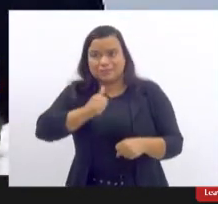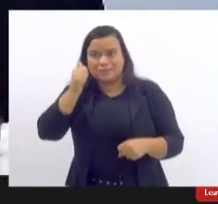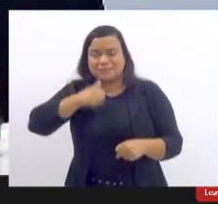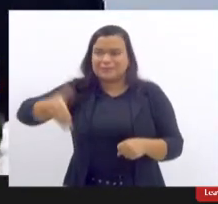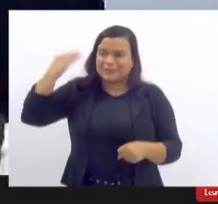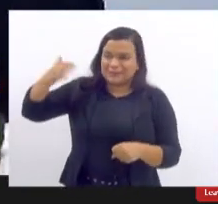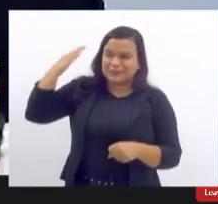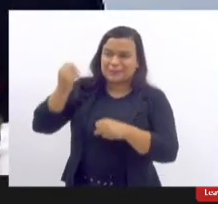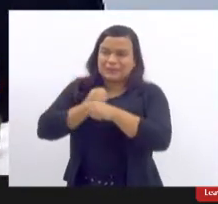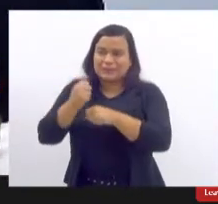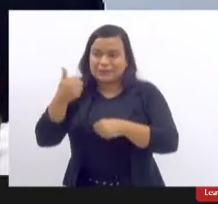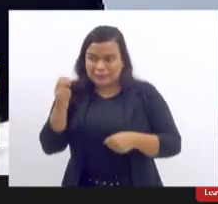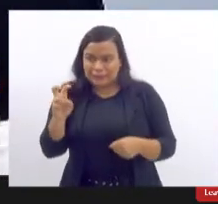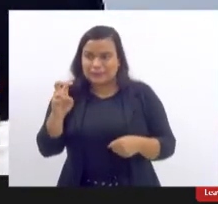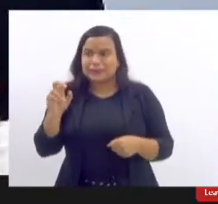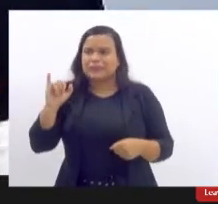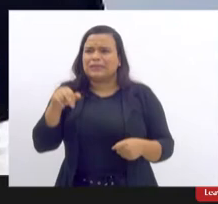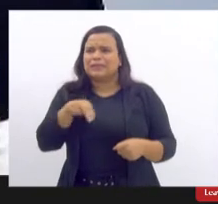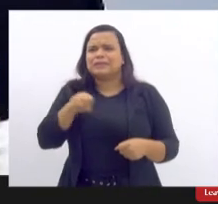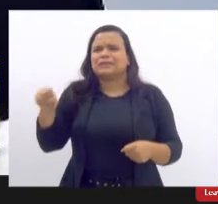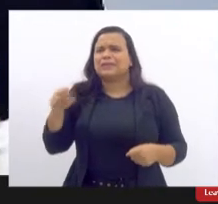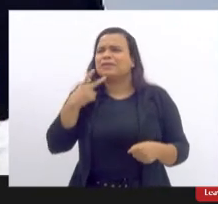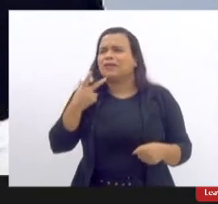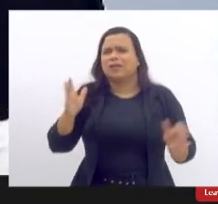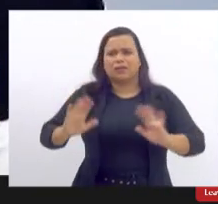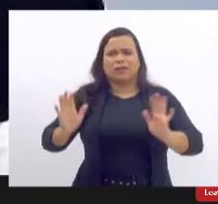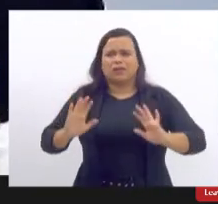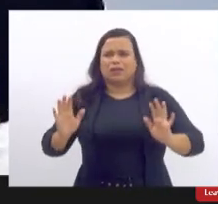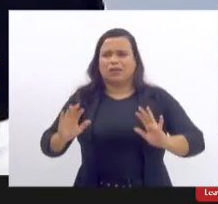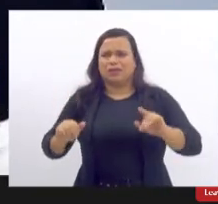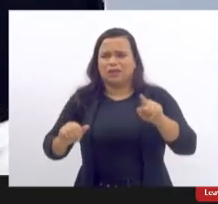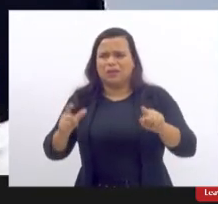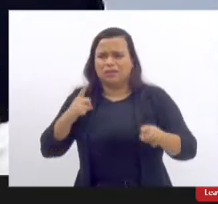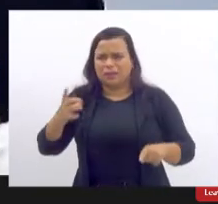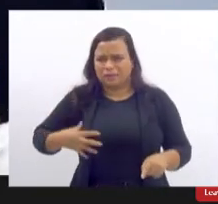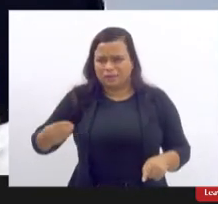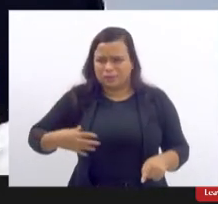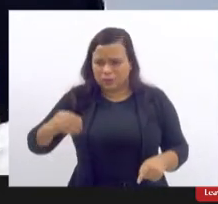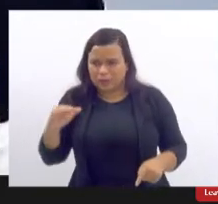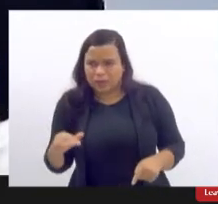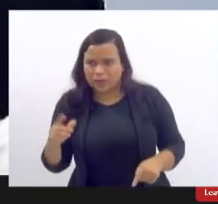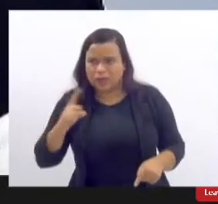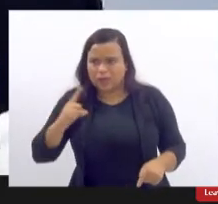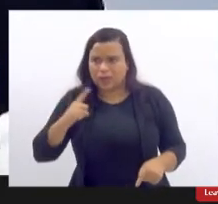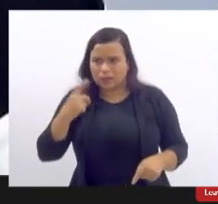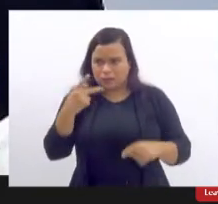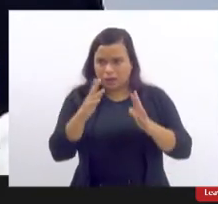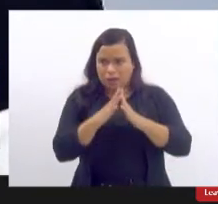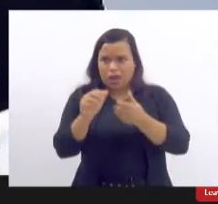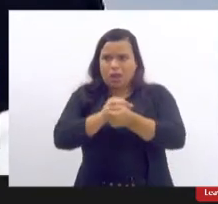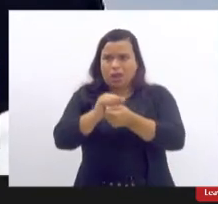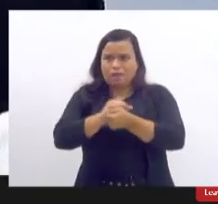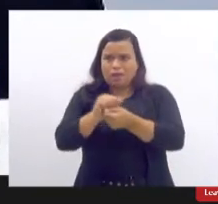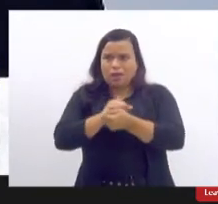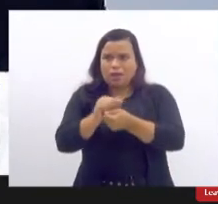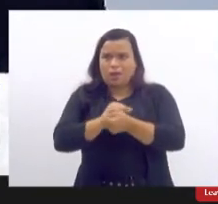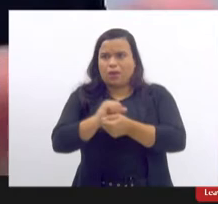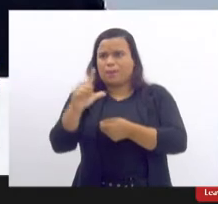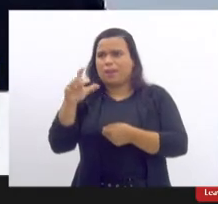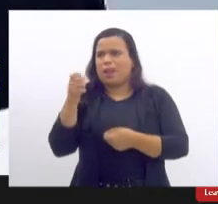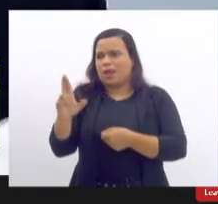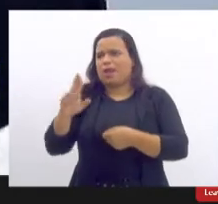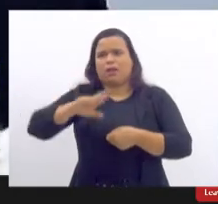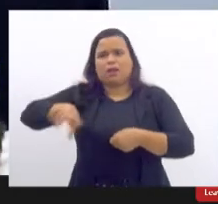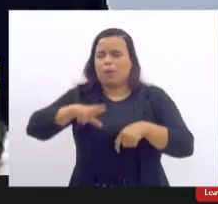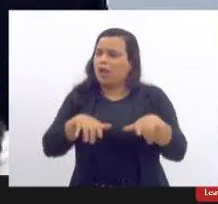atrás o INSS dizia não peraí a senhora tem filho pequeno em casa lava roupa em casa então a LER não é de